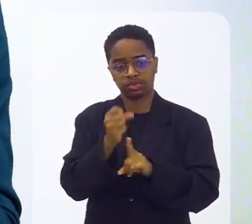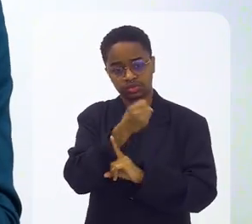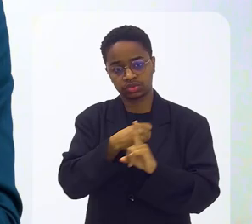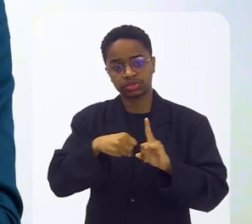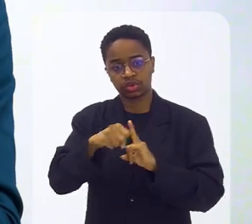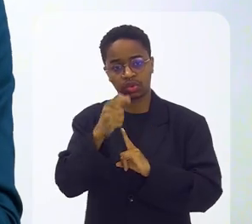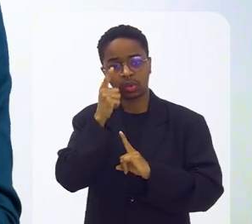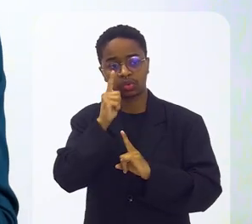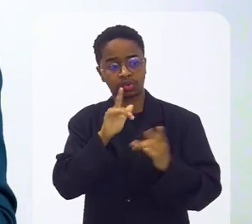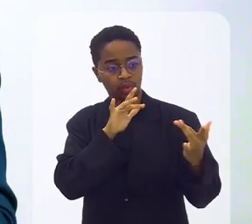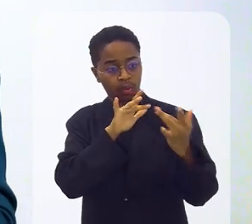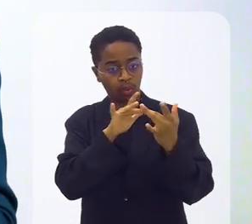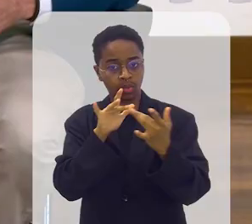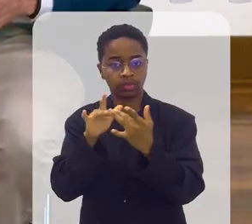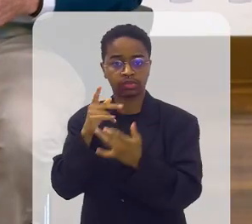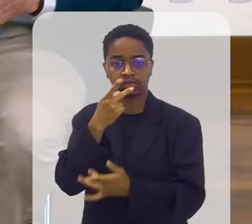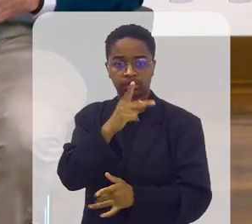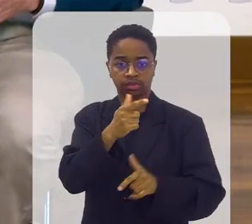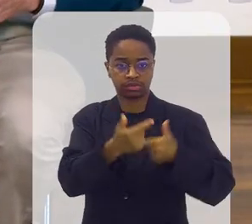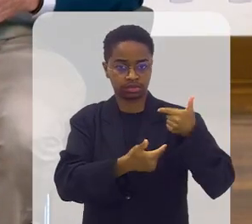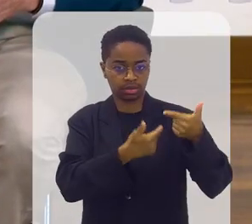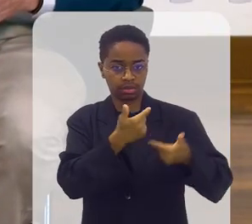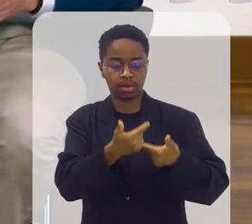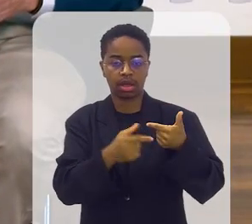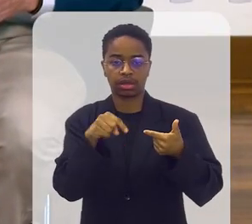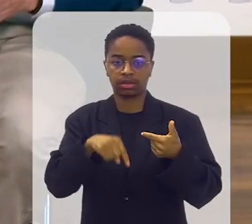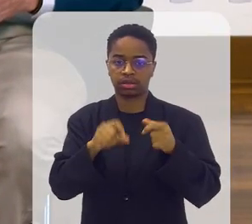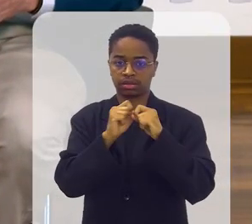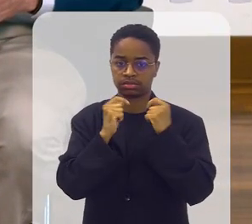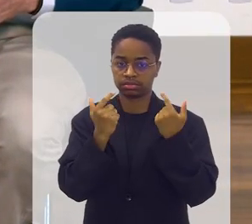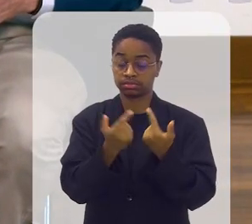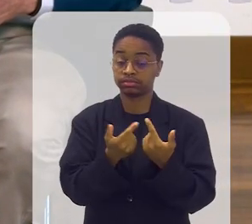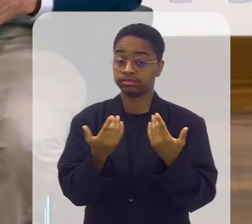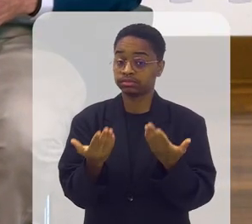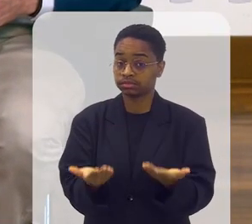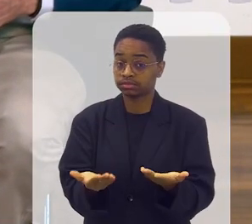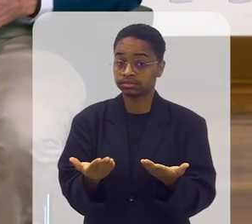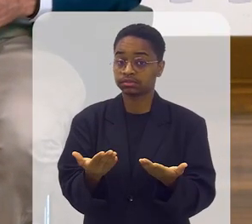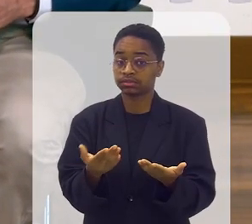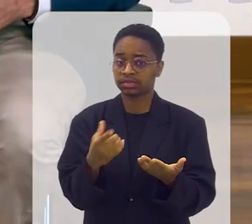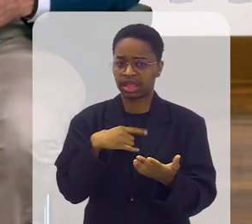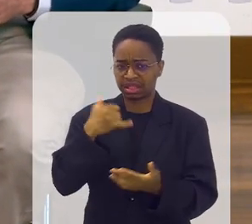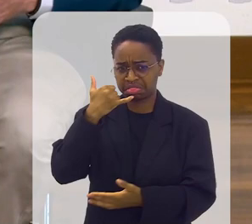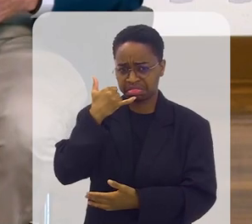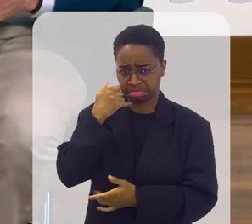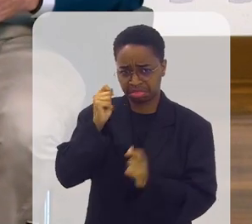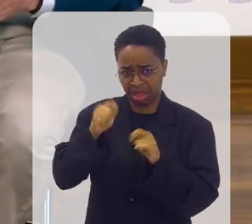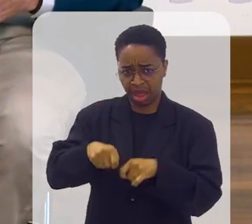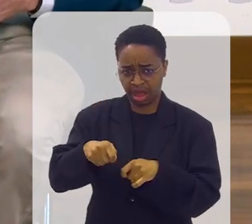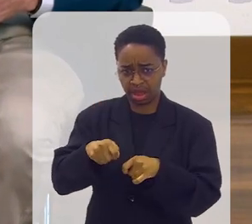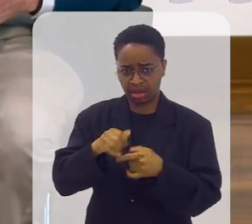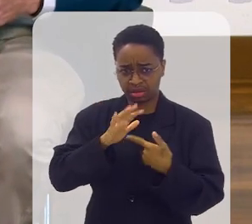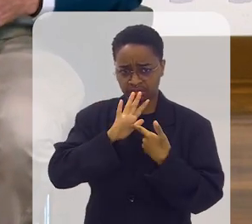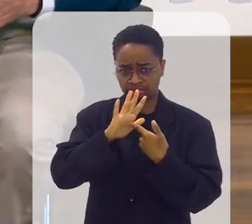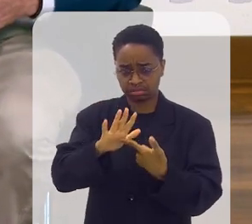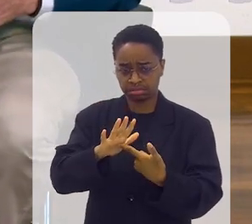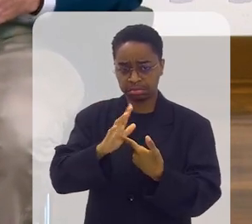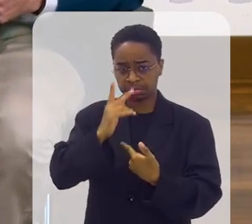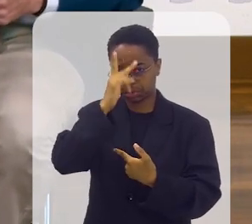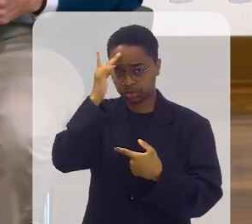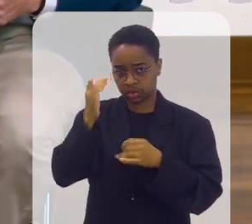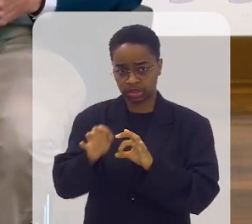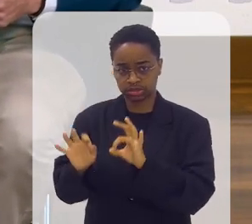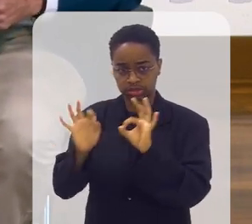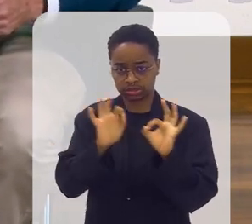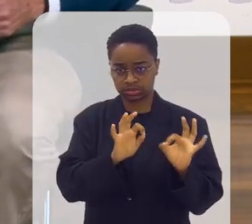diálogo da sociedade como um todo com o trabalho que a deputada desenvolve nessa casa. Então, teríamos um telefone para passar aqui